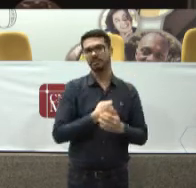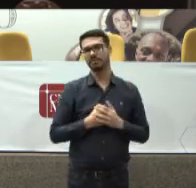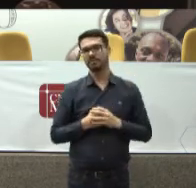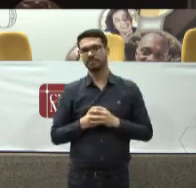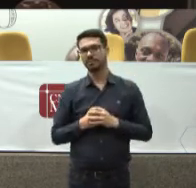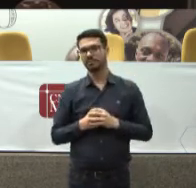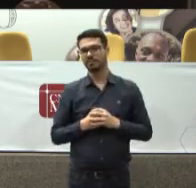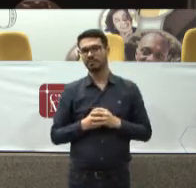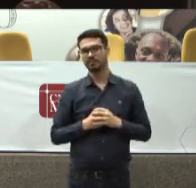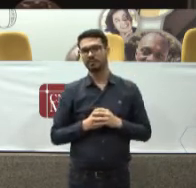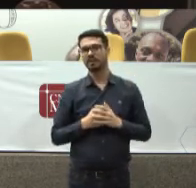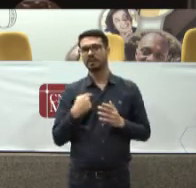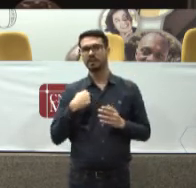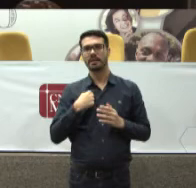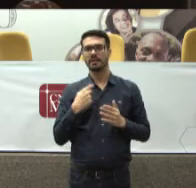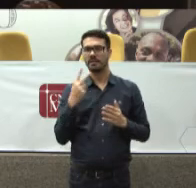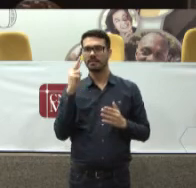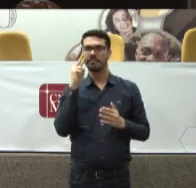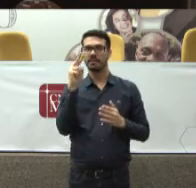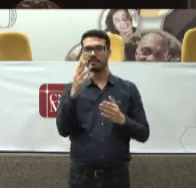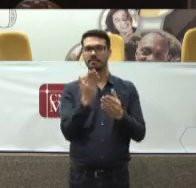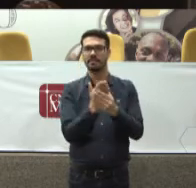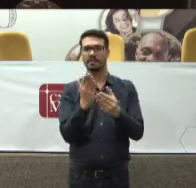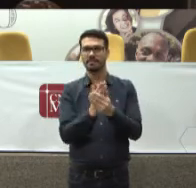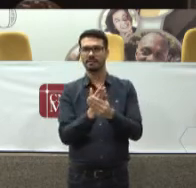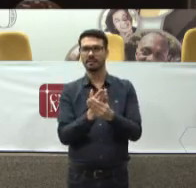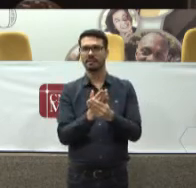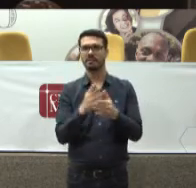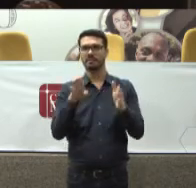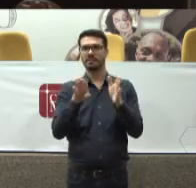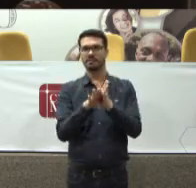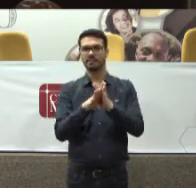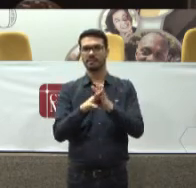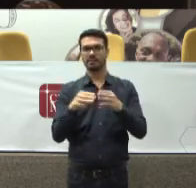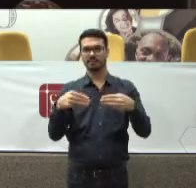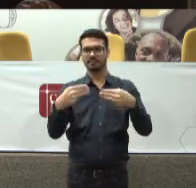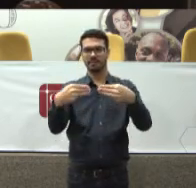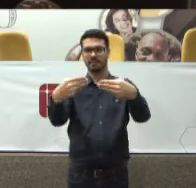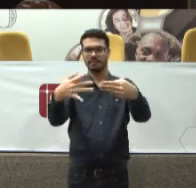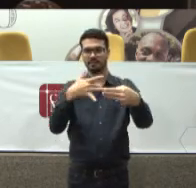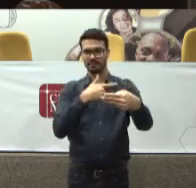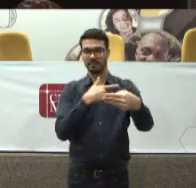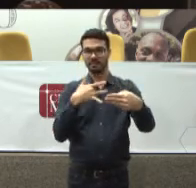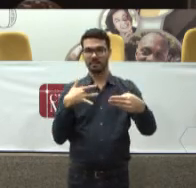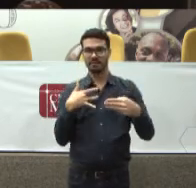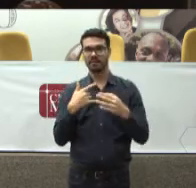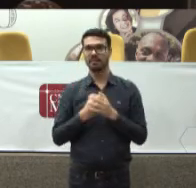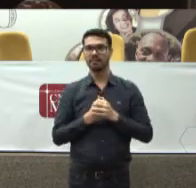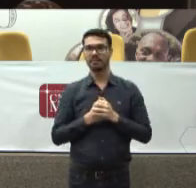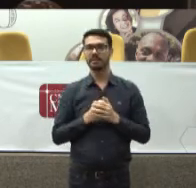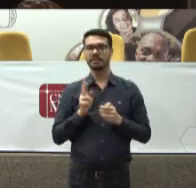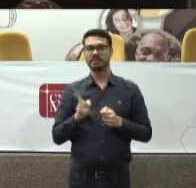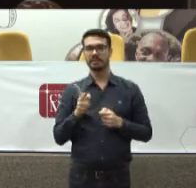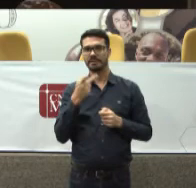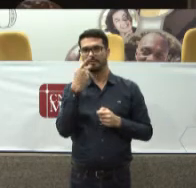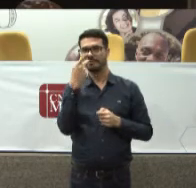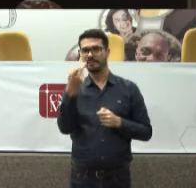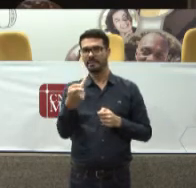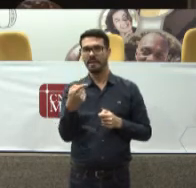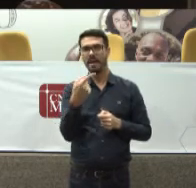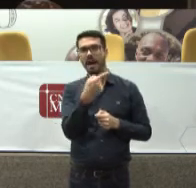Eu não vejo Nenhum processo Que chega Ao Ministério da Saúde Que não esteja Premindo o juiz